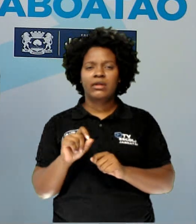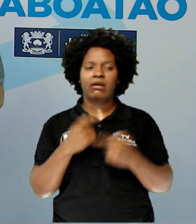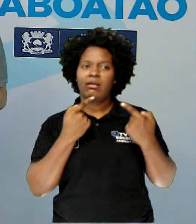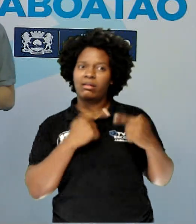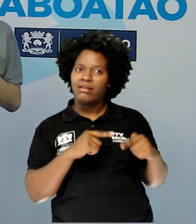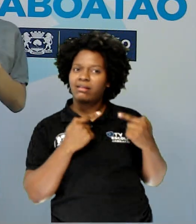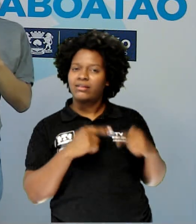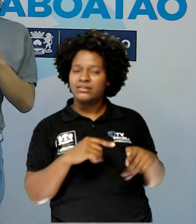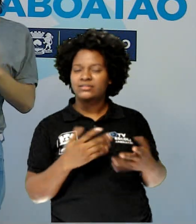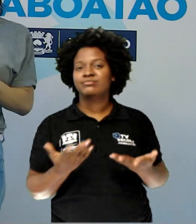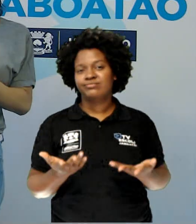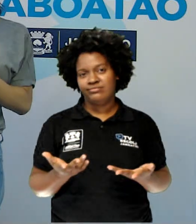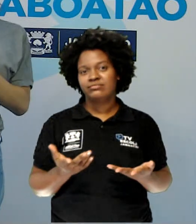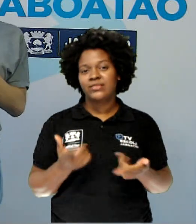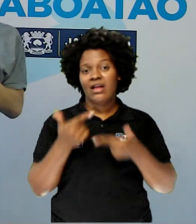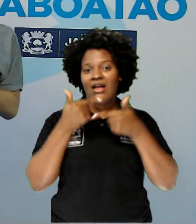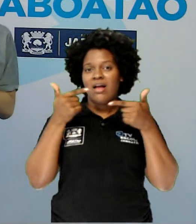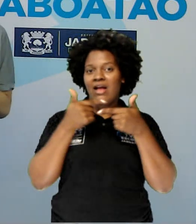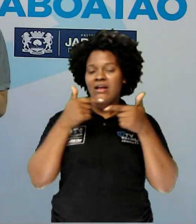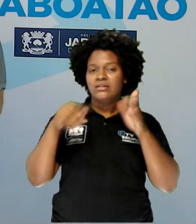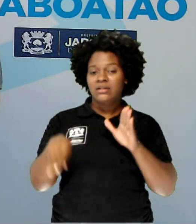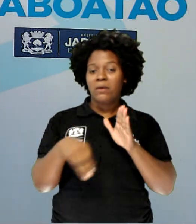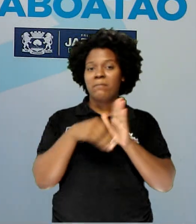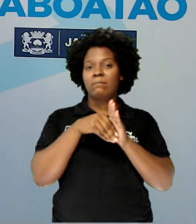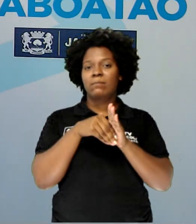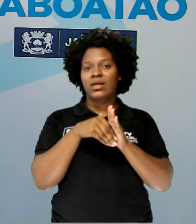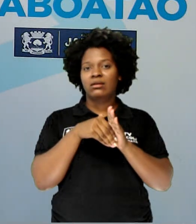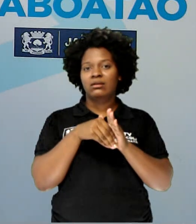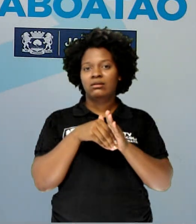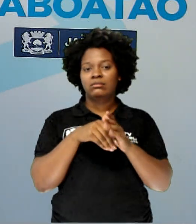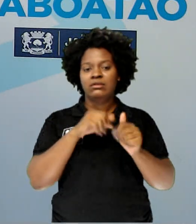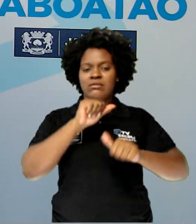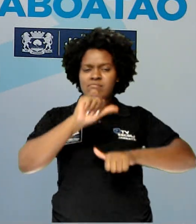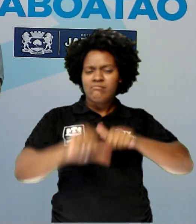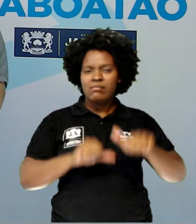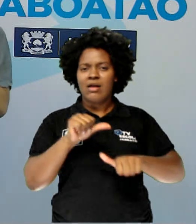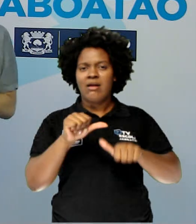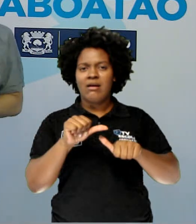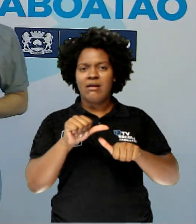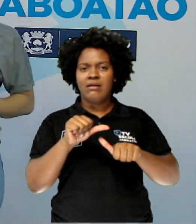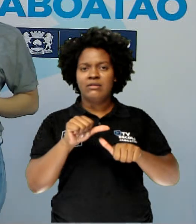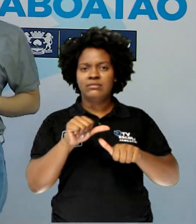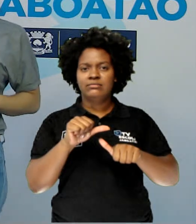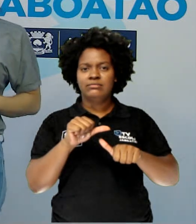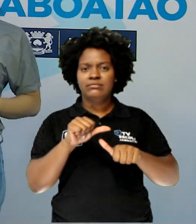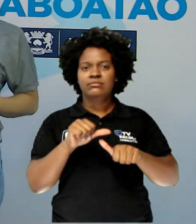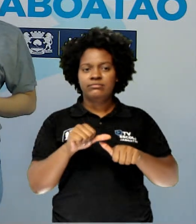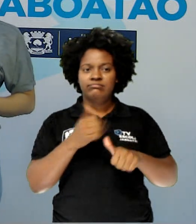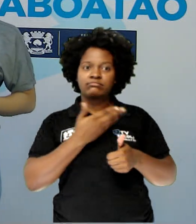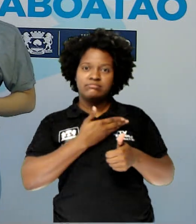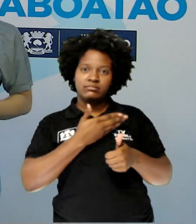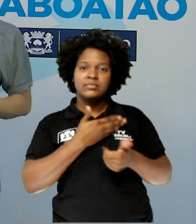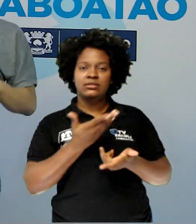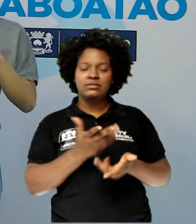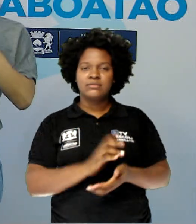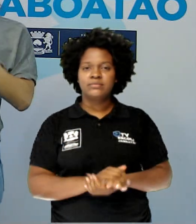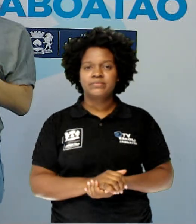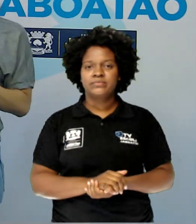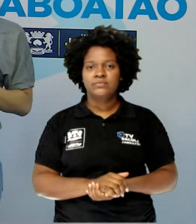Reclamando. Então, o humor está presente justamente nessa mudança de posicionamento da amiga de Maria.